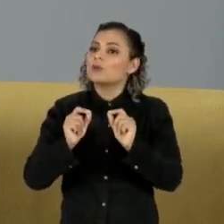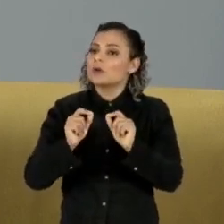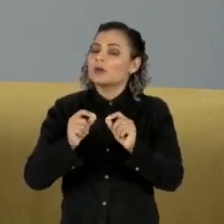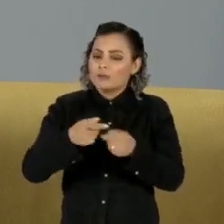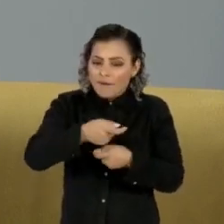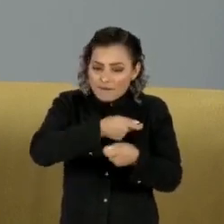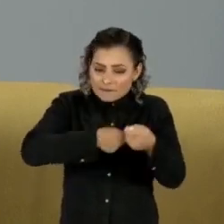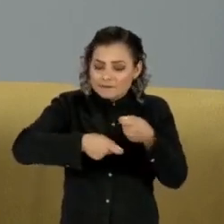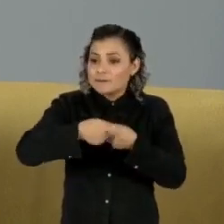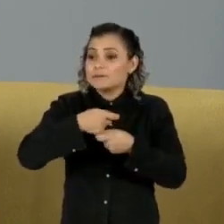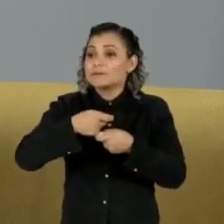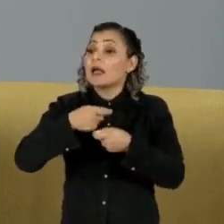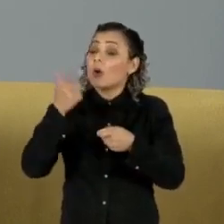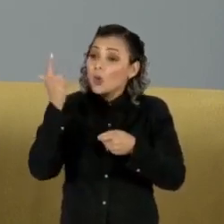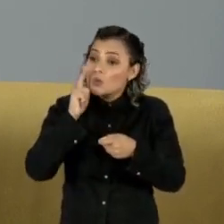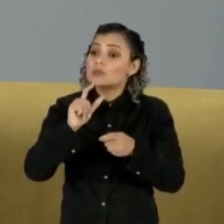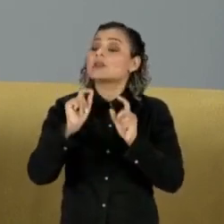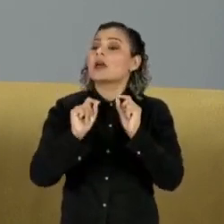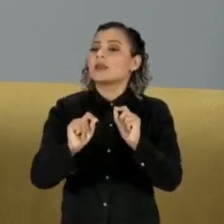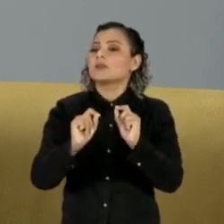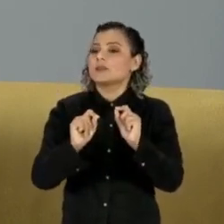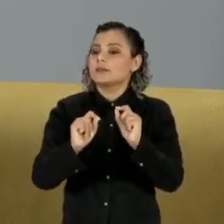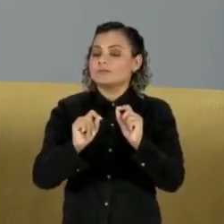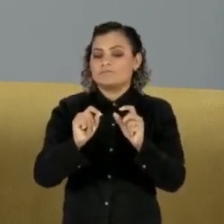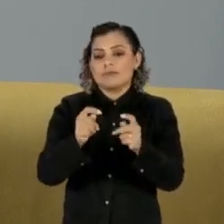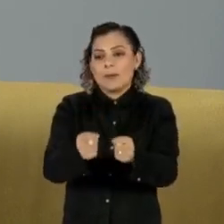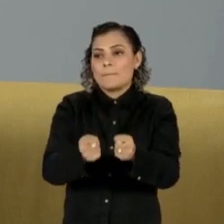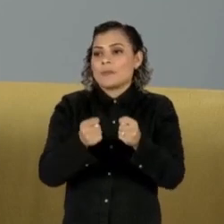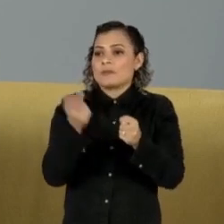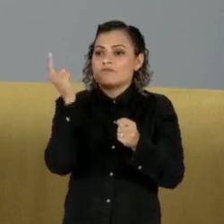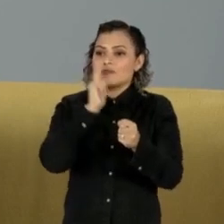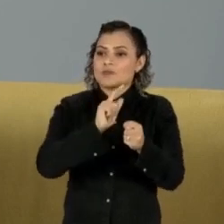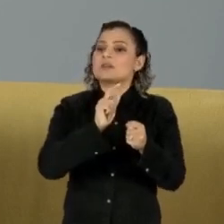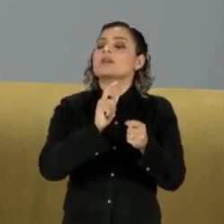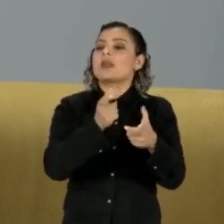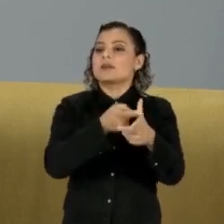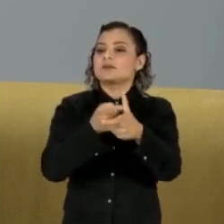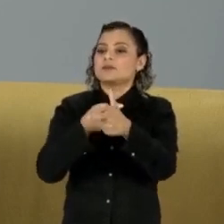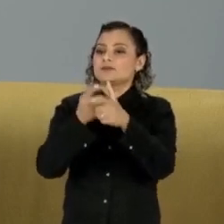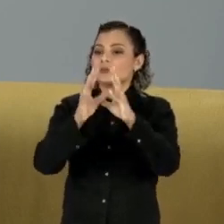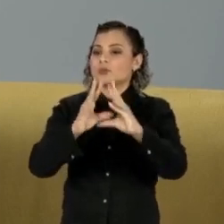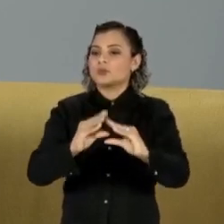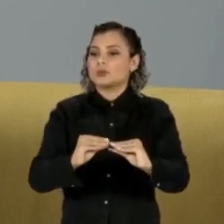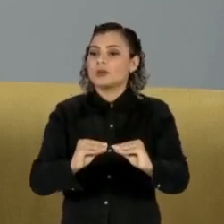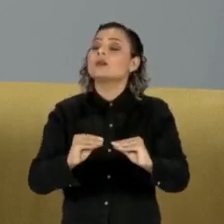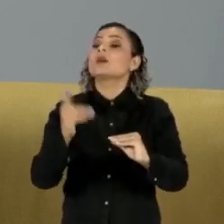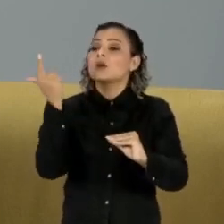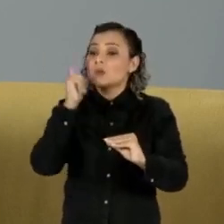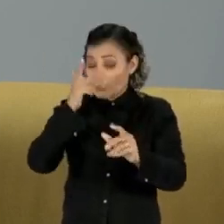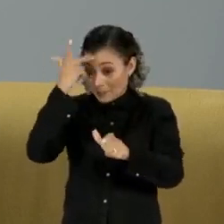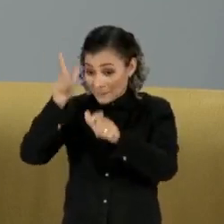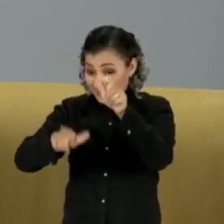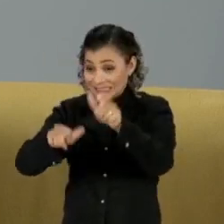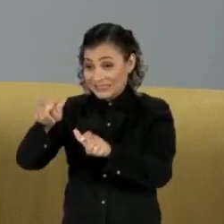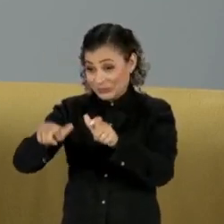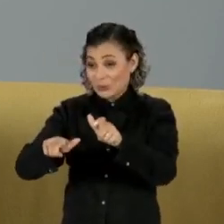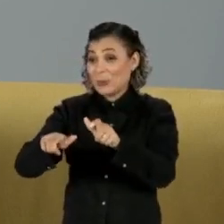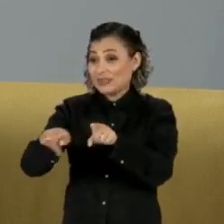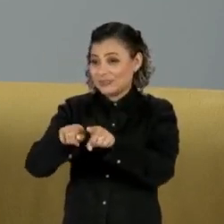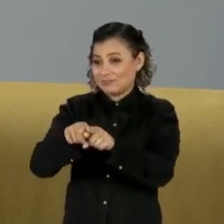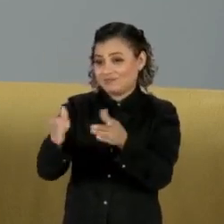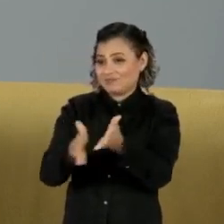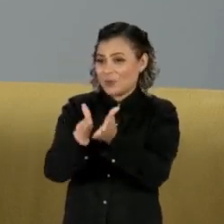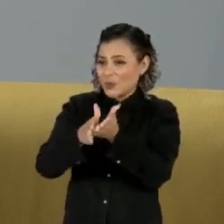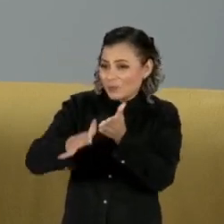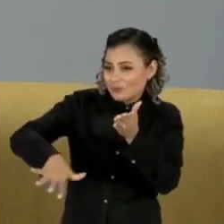fisco, ela vai atingir de maneira muito drástica àquelas pessoas que estão na base da